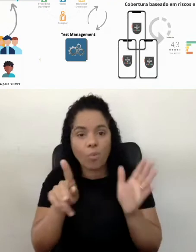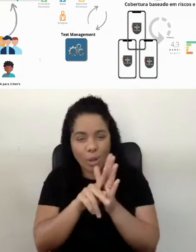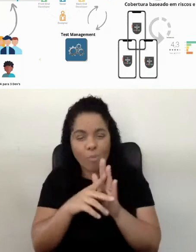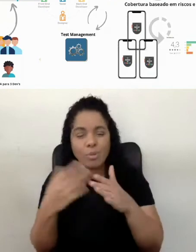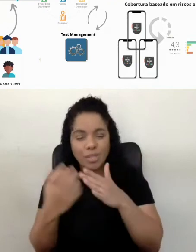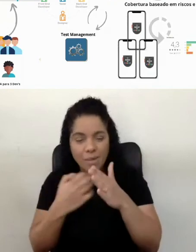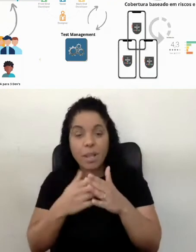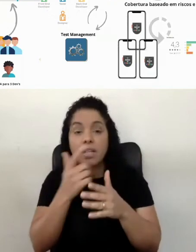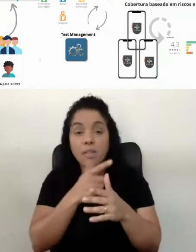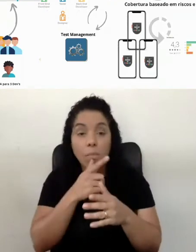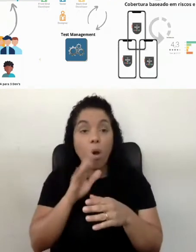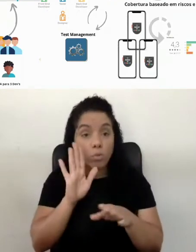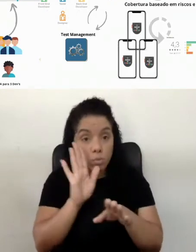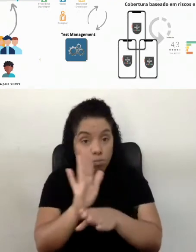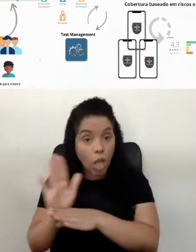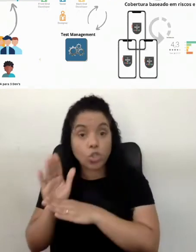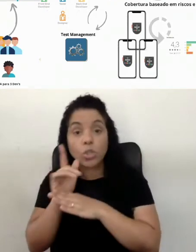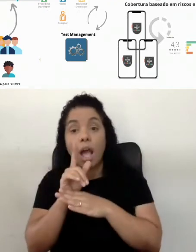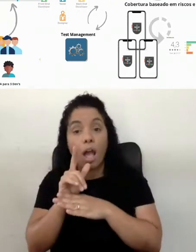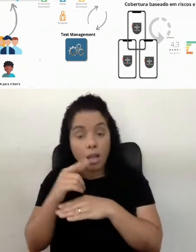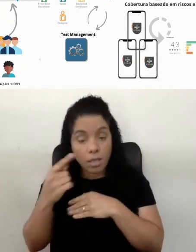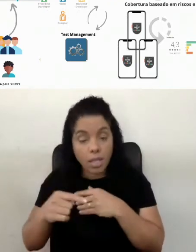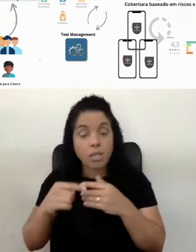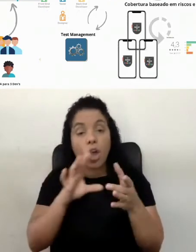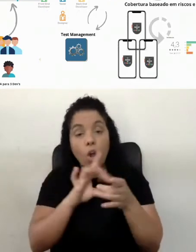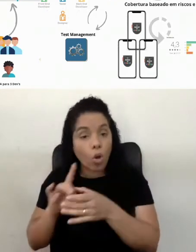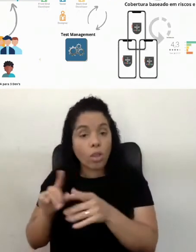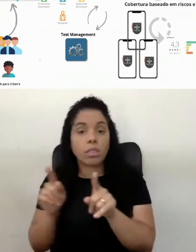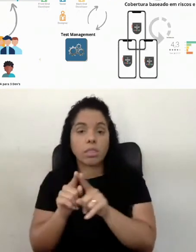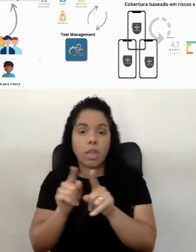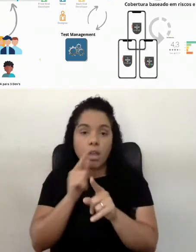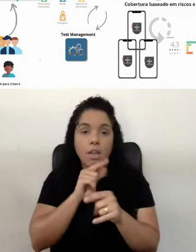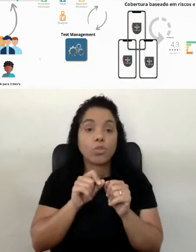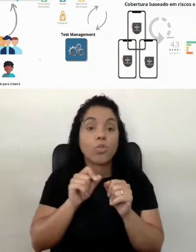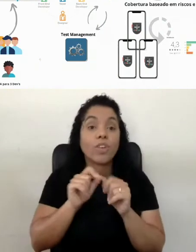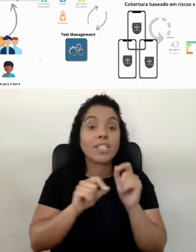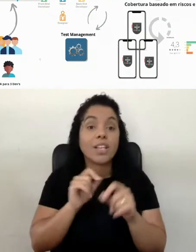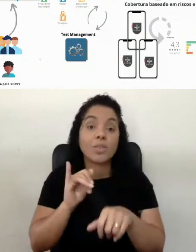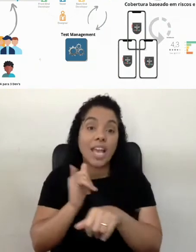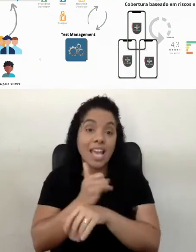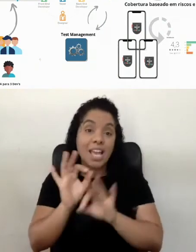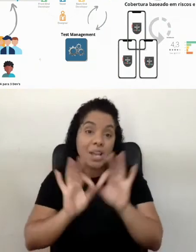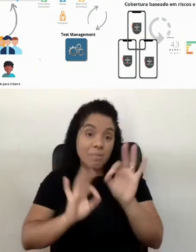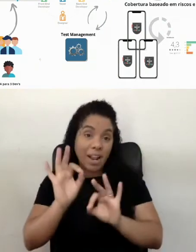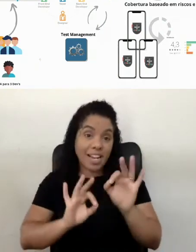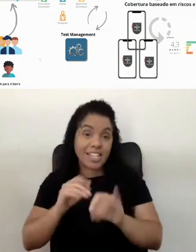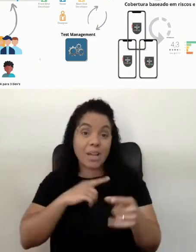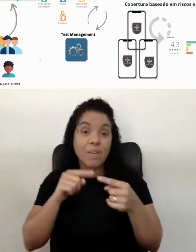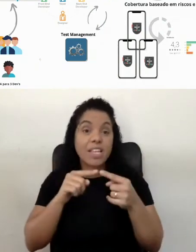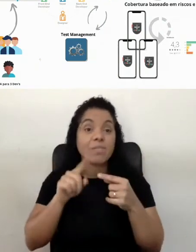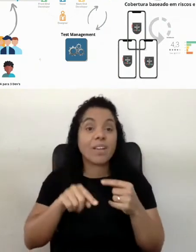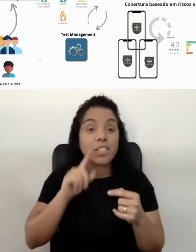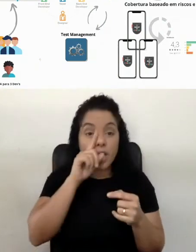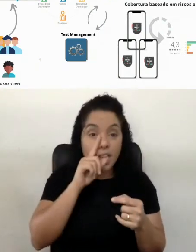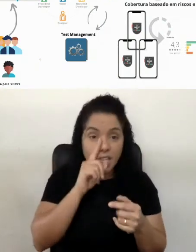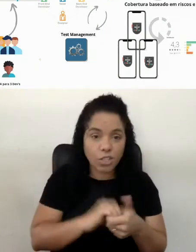ajudar e contribuir, né, nesse contexto aí, fazendo planejamento baseado em risco.